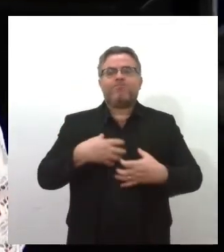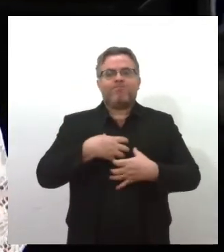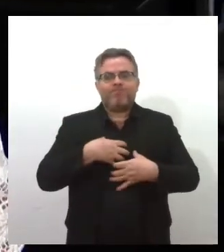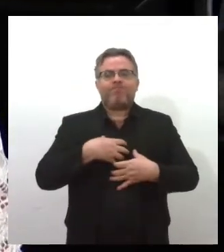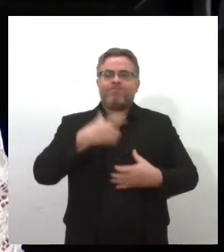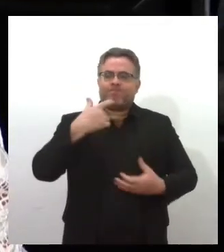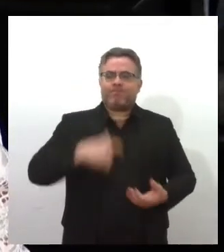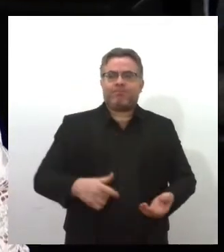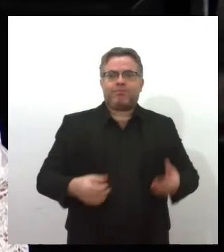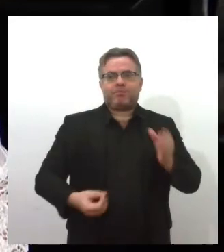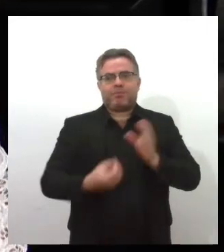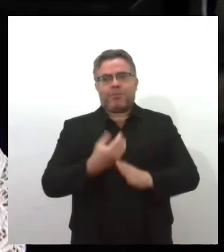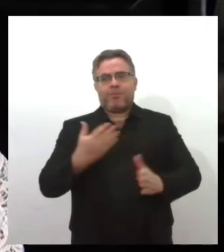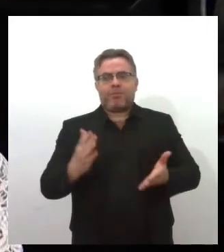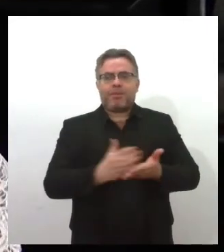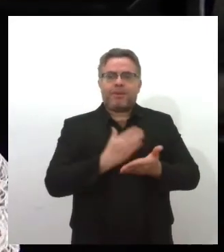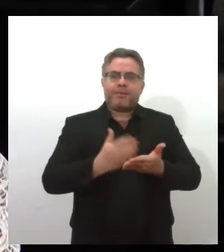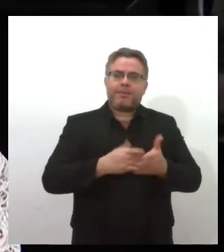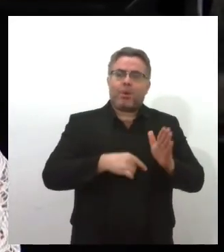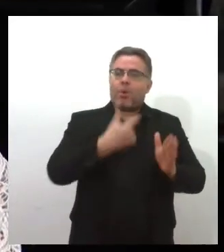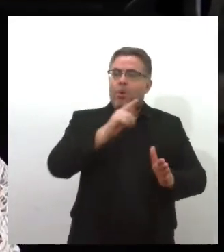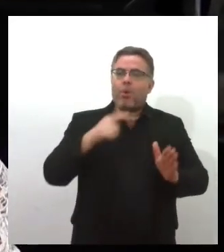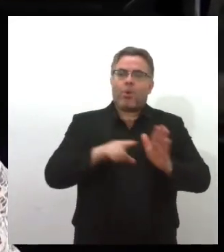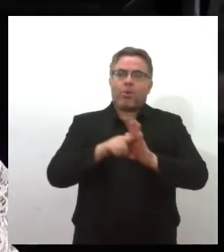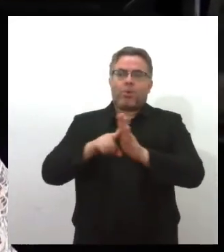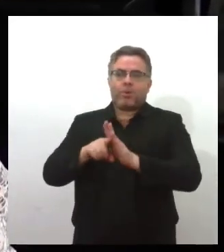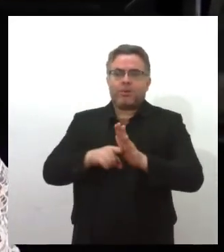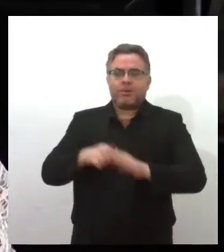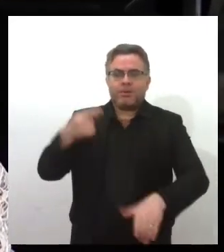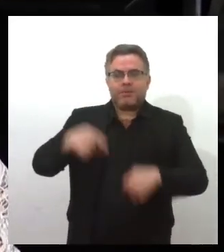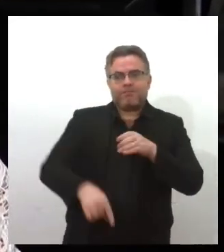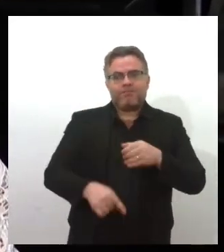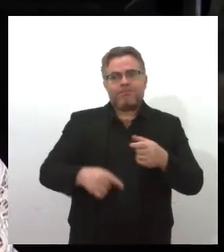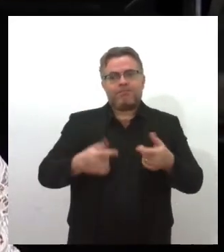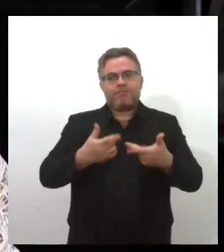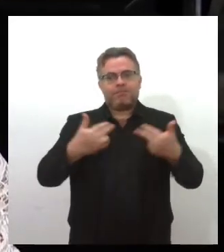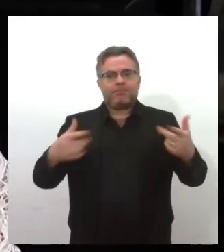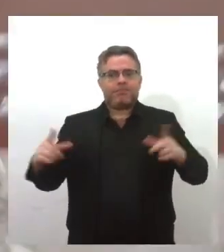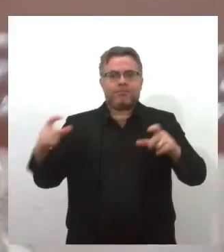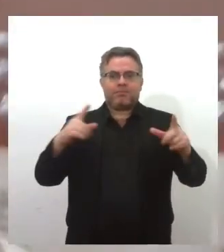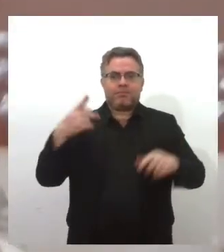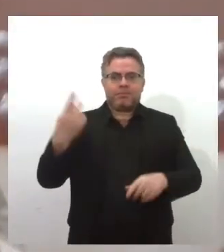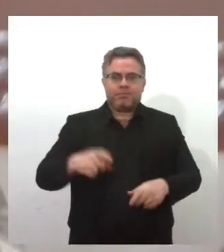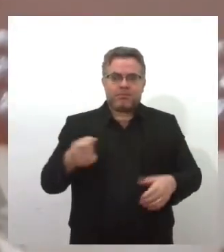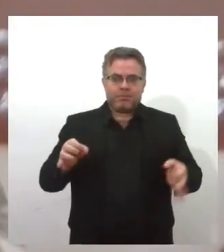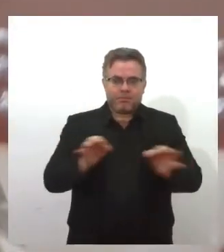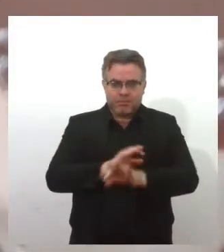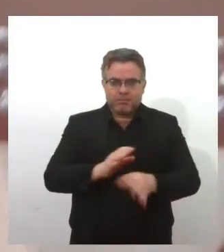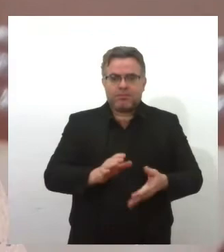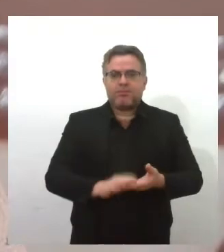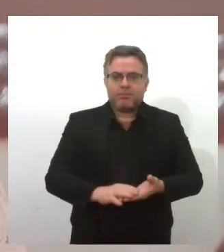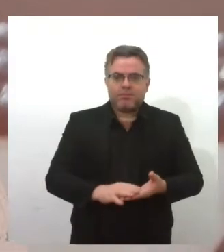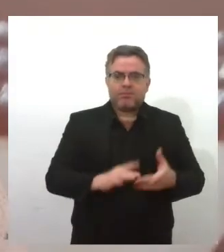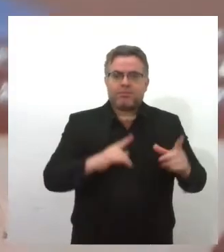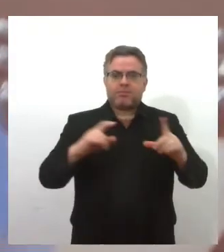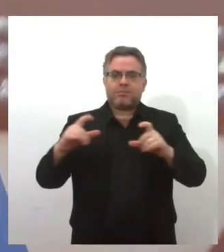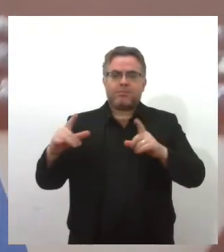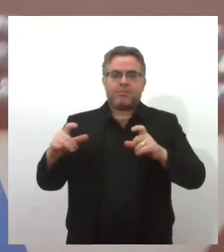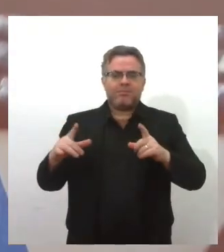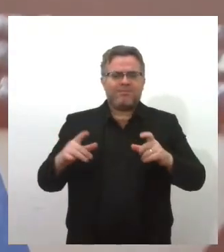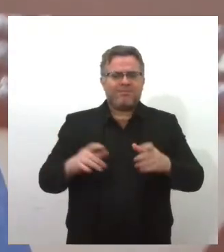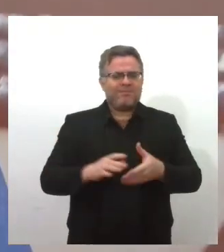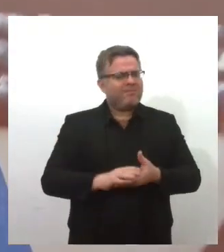e deu origem a tantos pesquisadores que hoje se debruçam sobre a história da fotografia em Sergipe. Retratos e paisagens